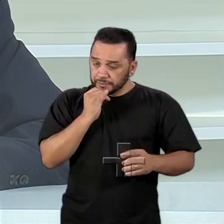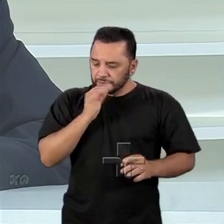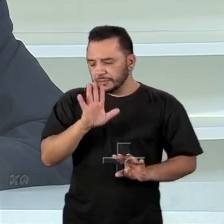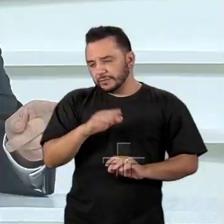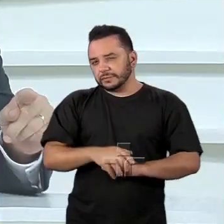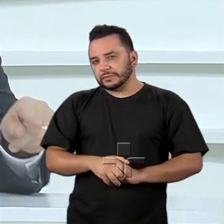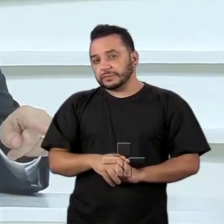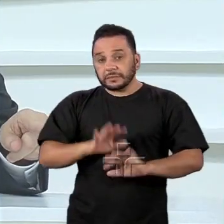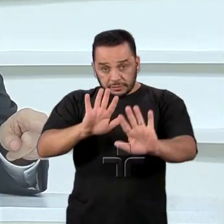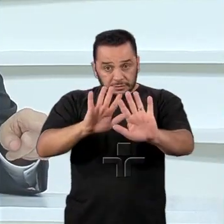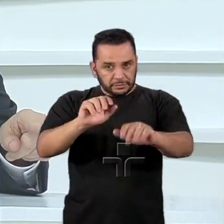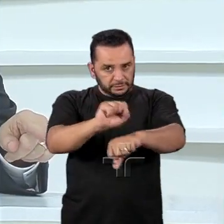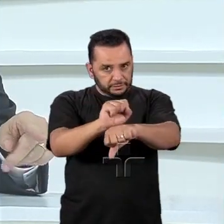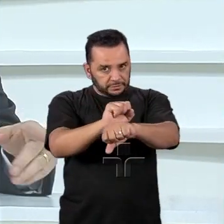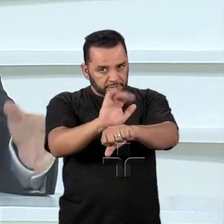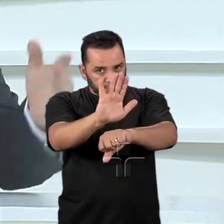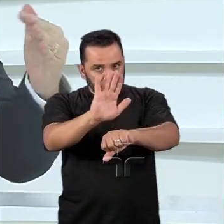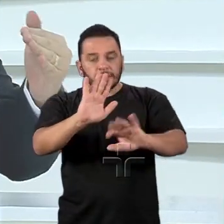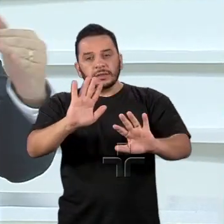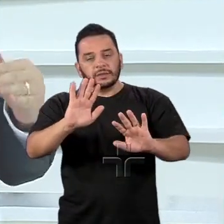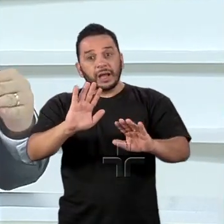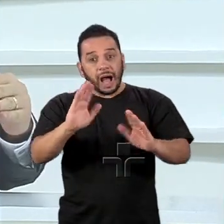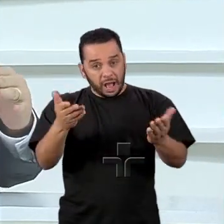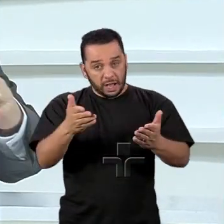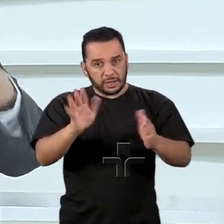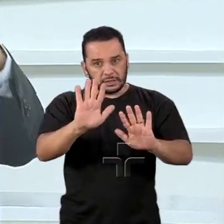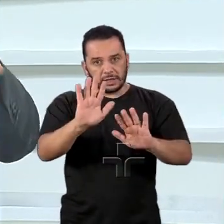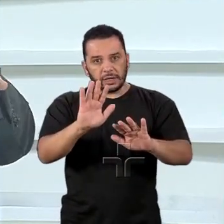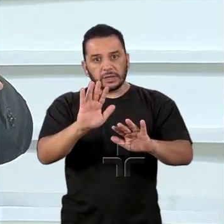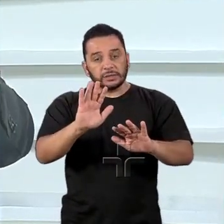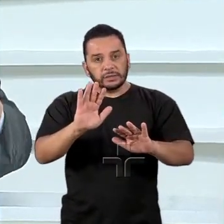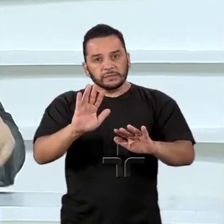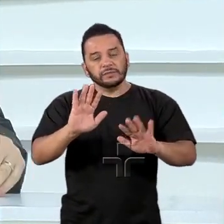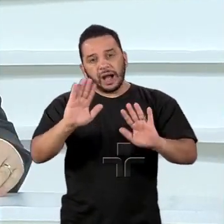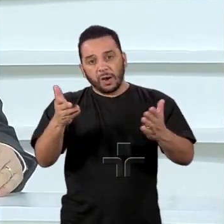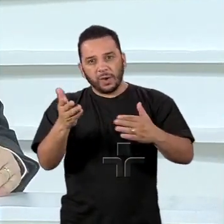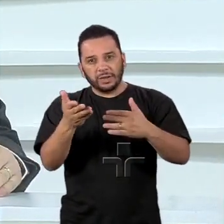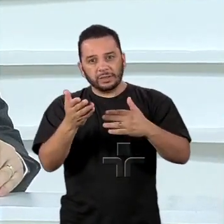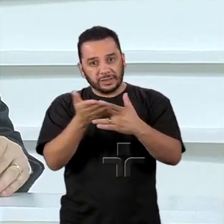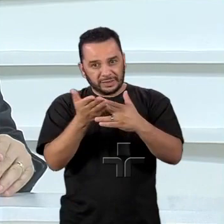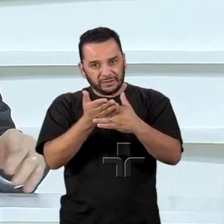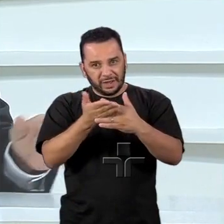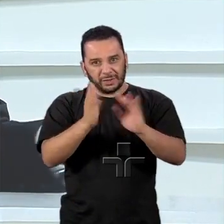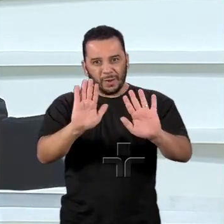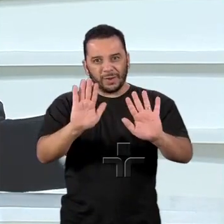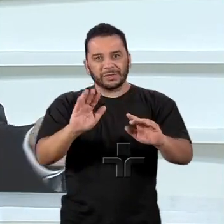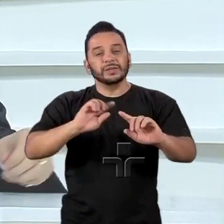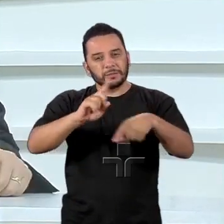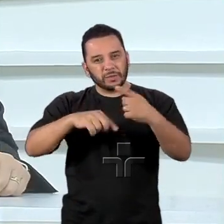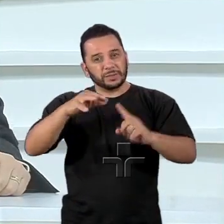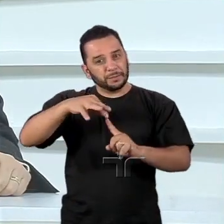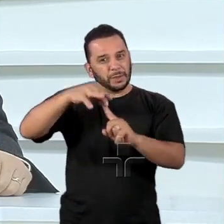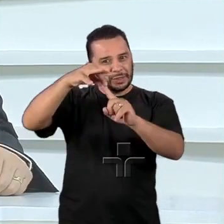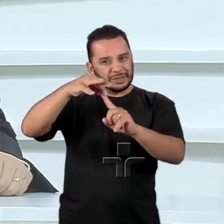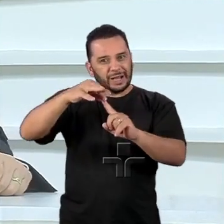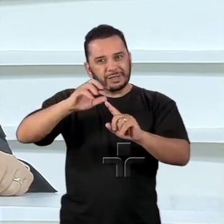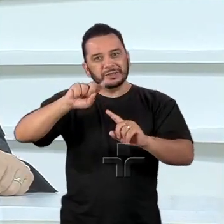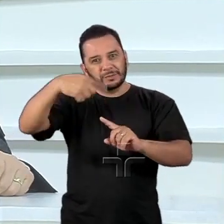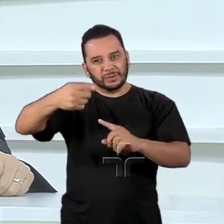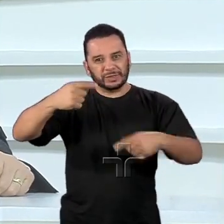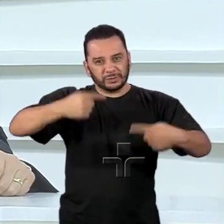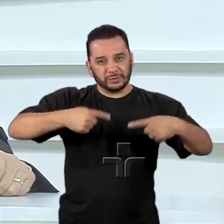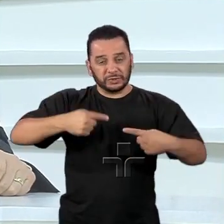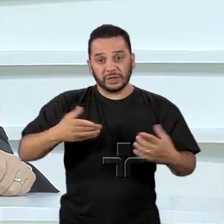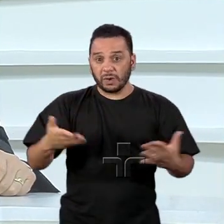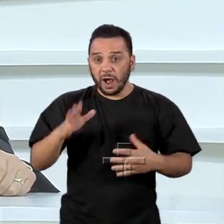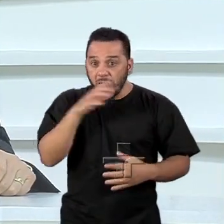continuar o assunto, vamos entrar nas prioridades no próximo bloco, tá bom? A